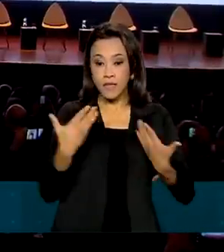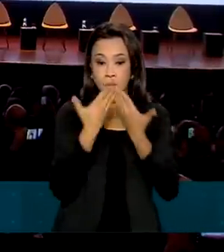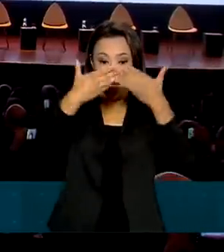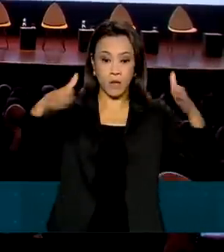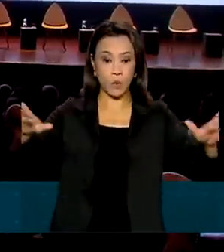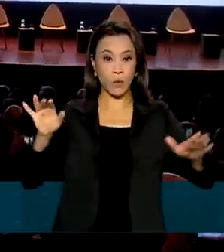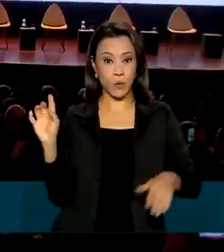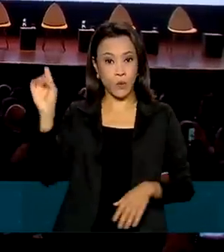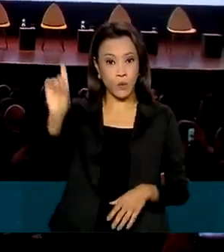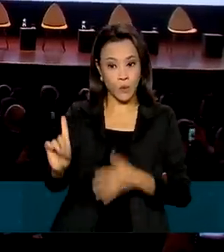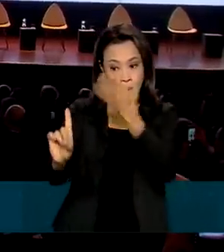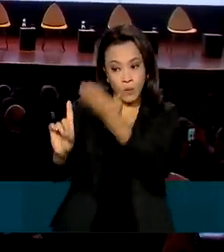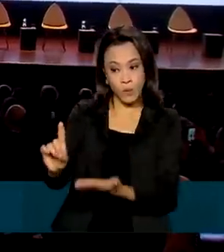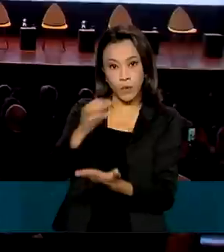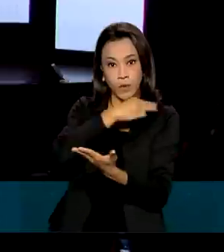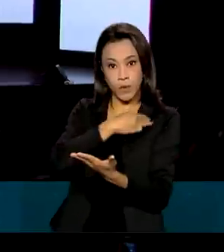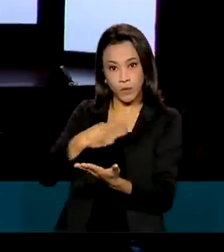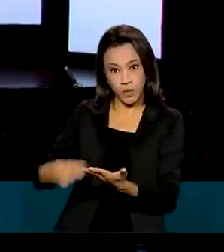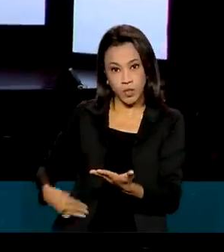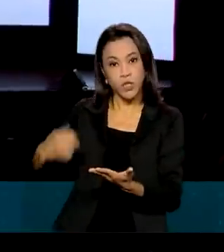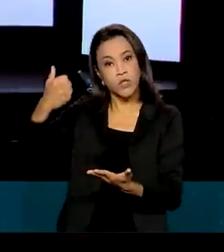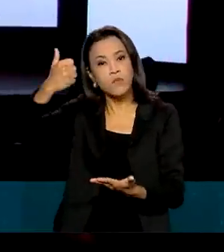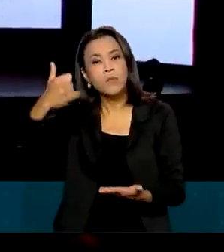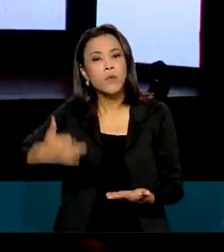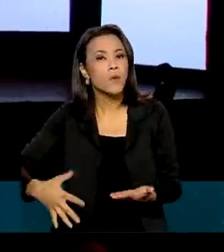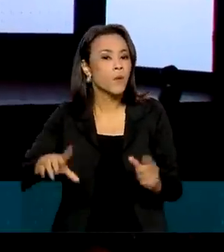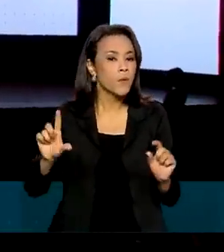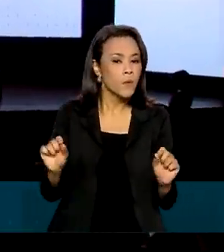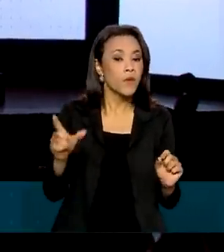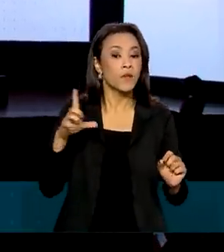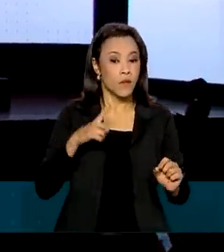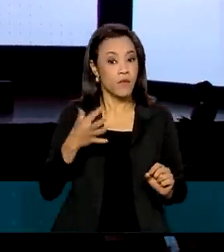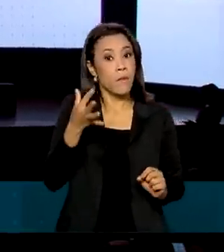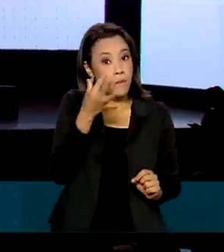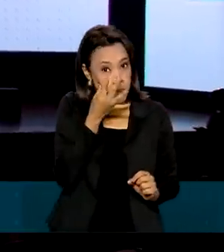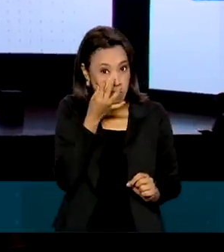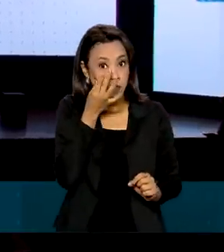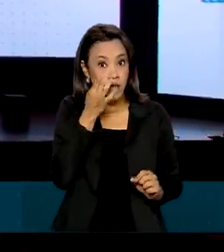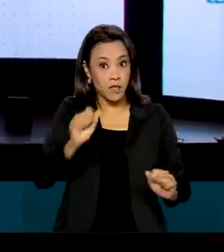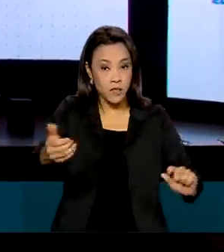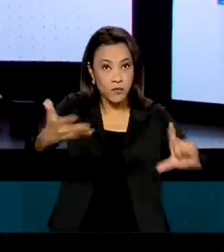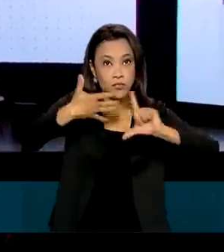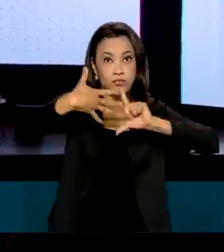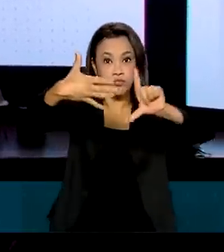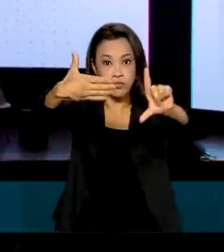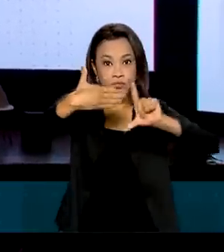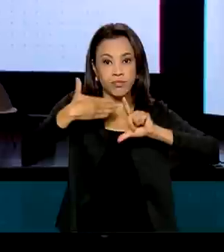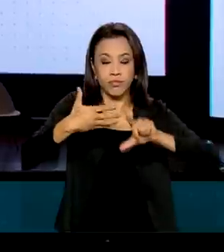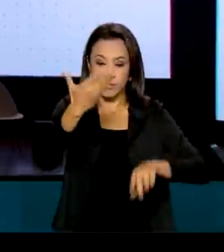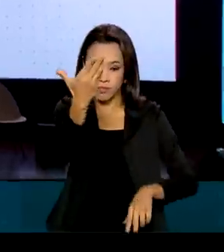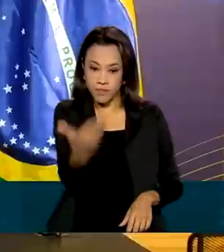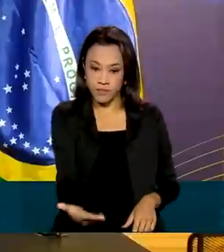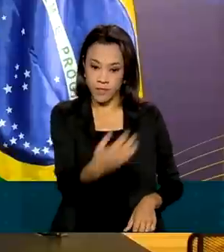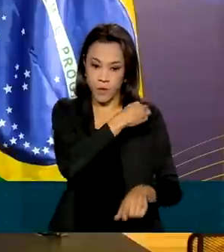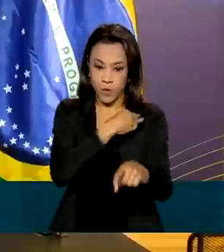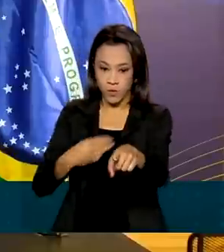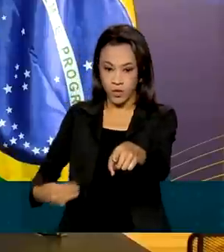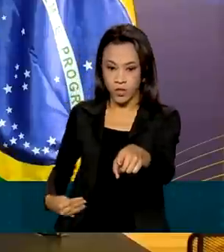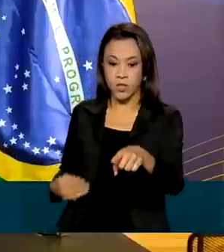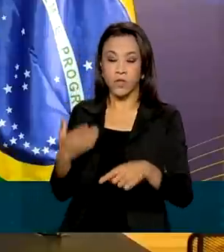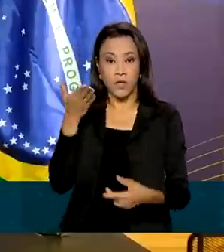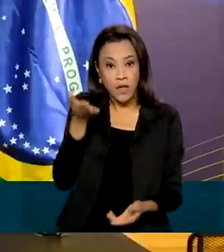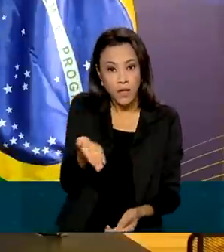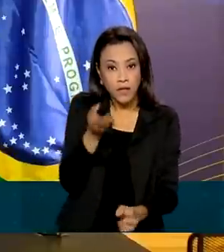Telebrasil Summit 2022, que também contou com a presença por videoconferência do ministro das Comunicações. No